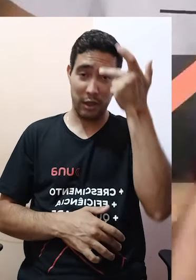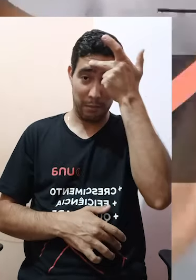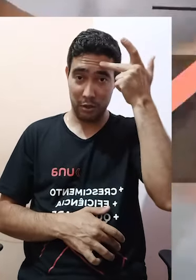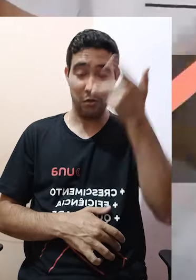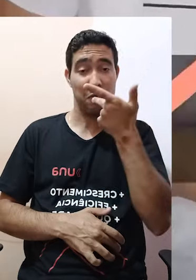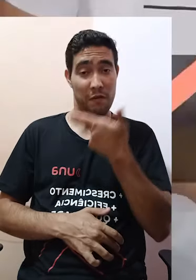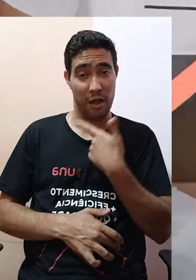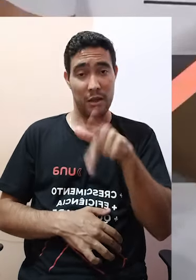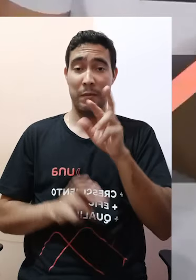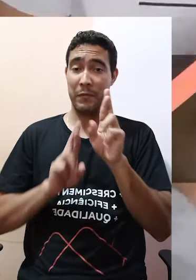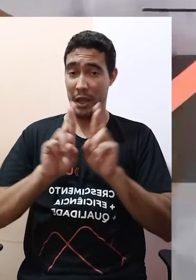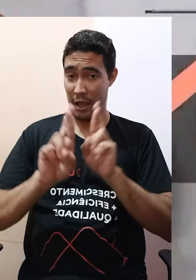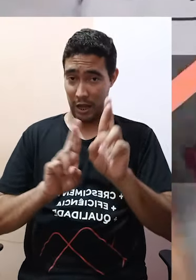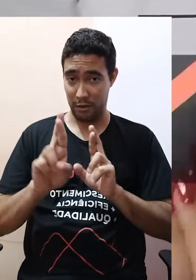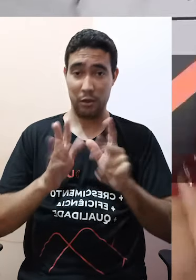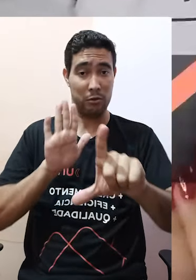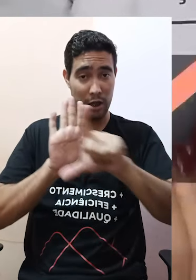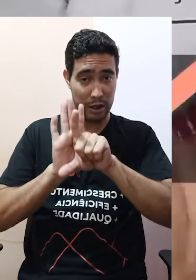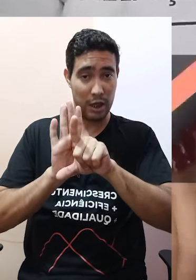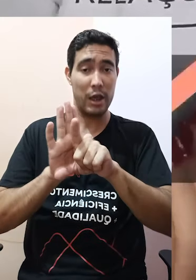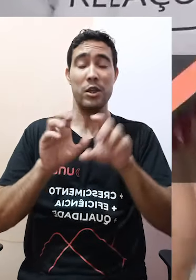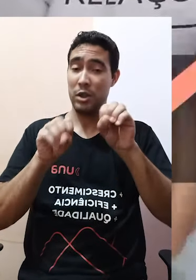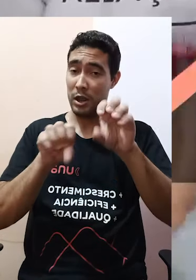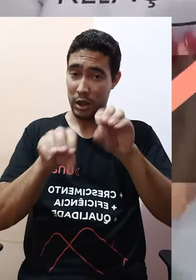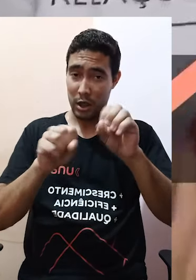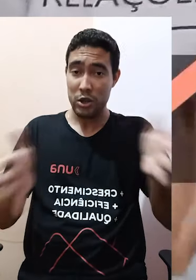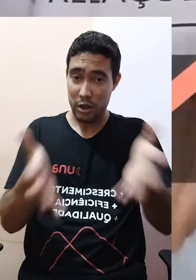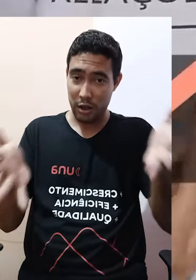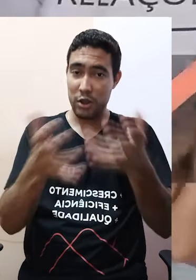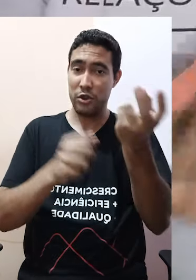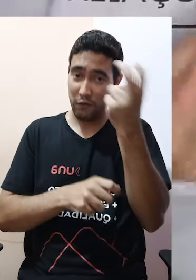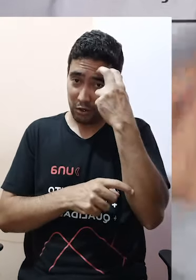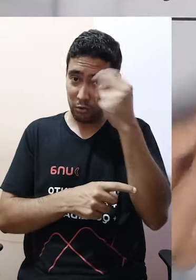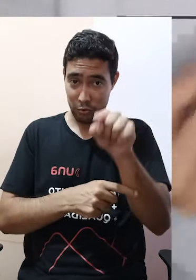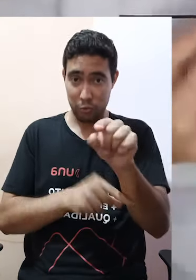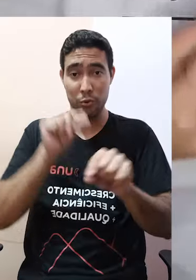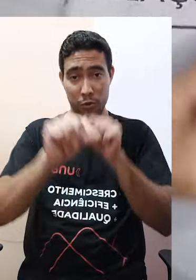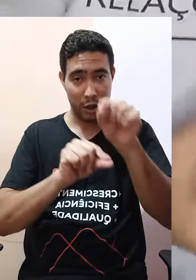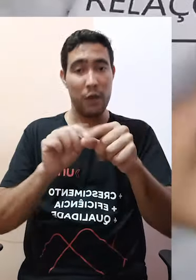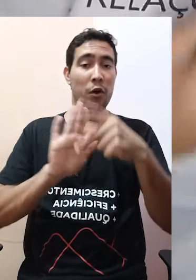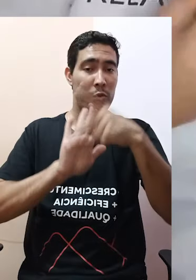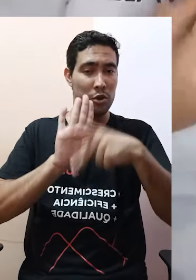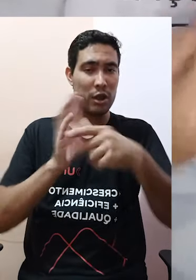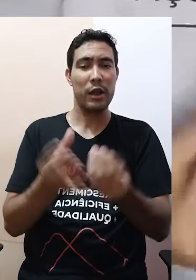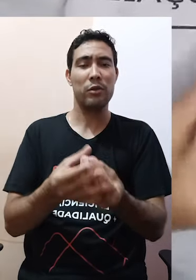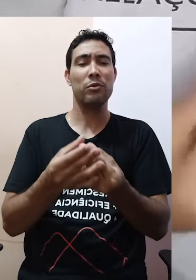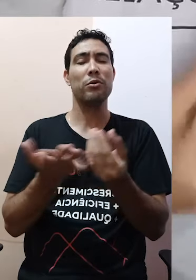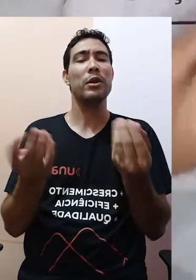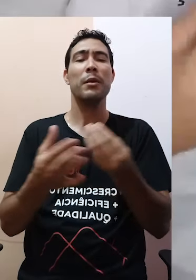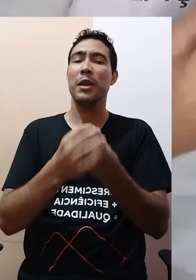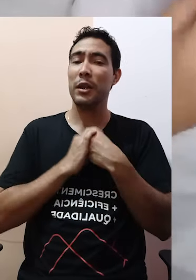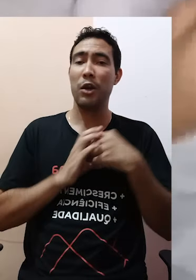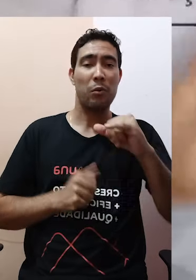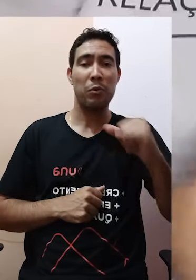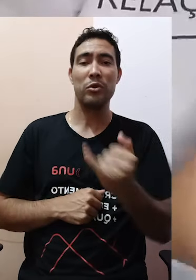dissessem sobre a relação com a lei de incentivo à cultura, foi o projeto que me deu a oportunidade e a honra